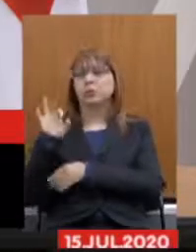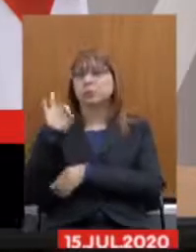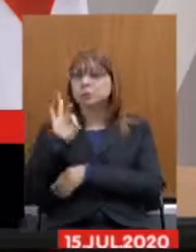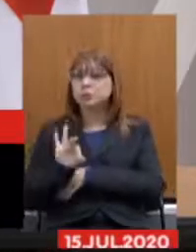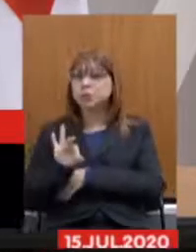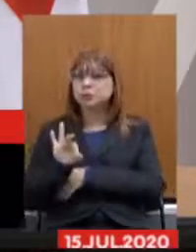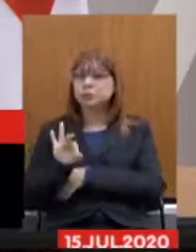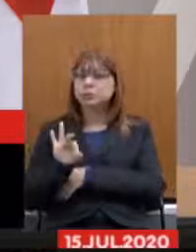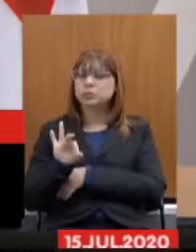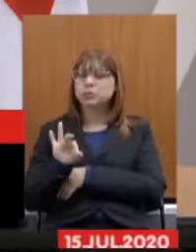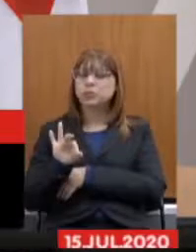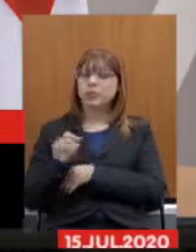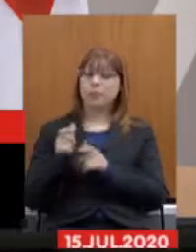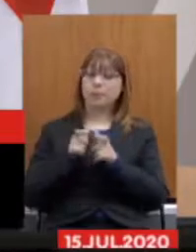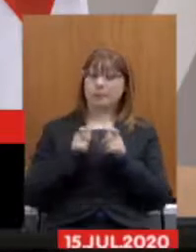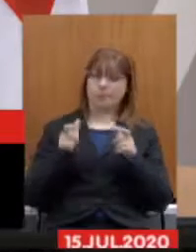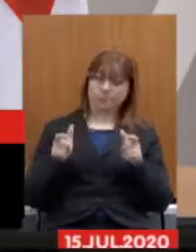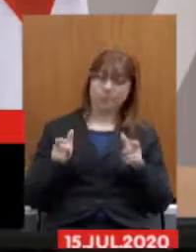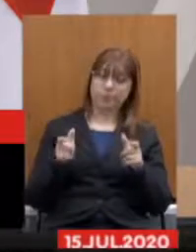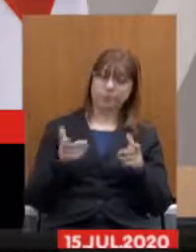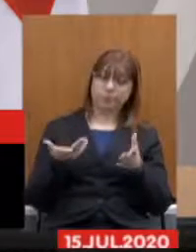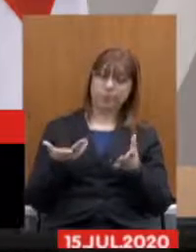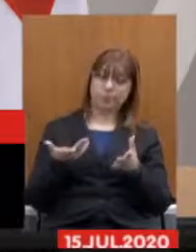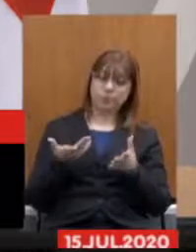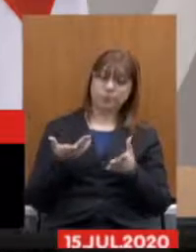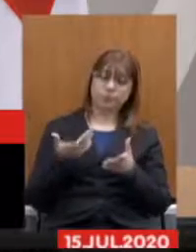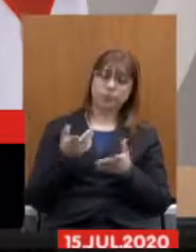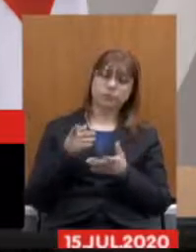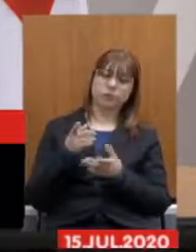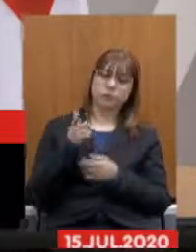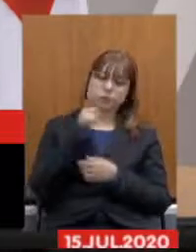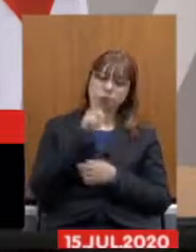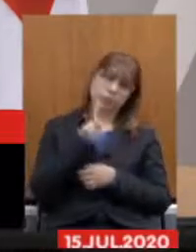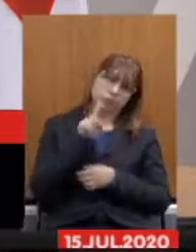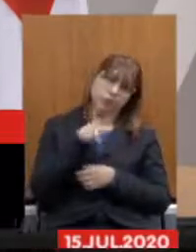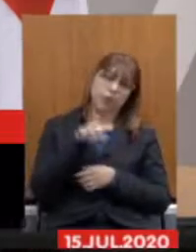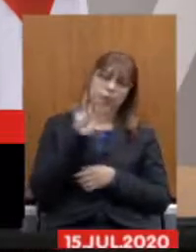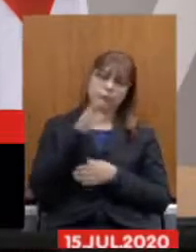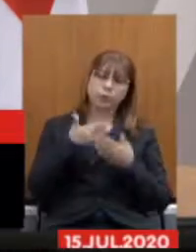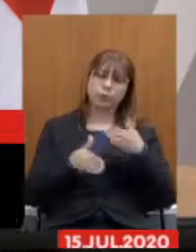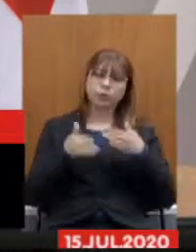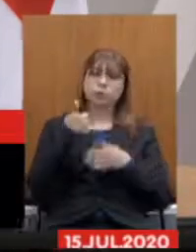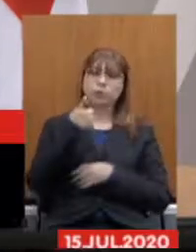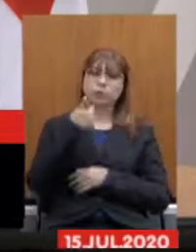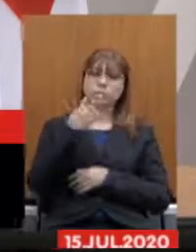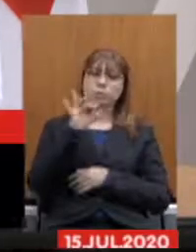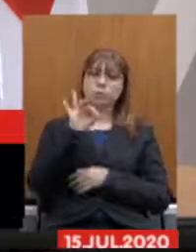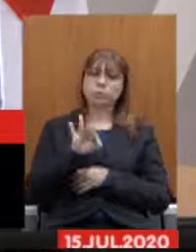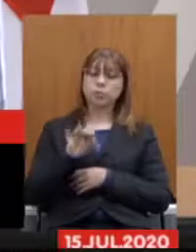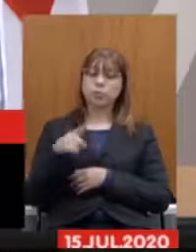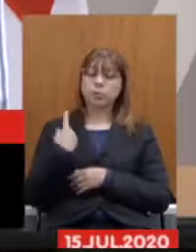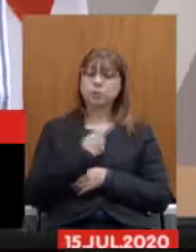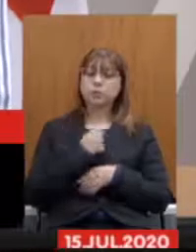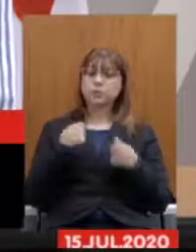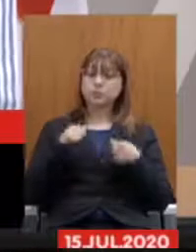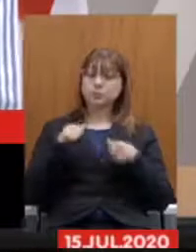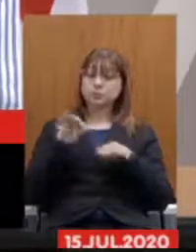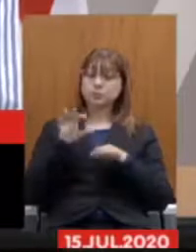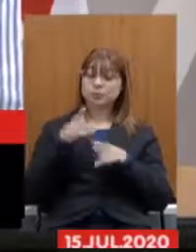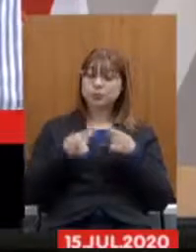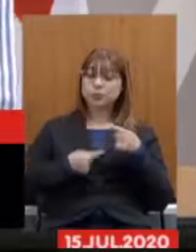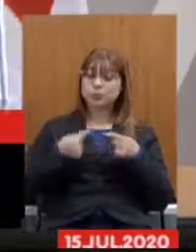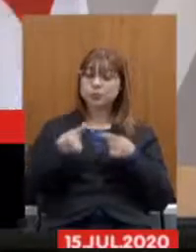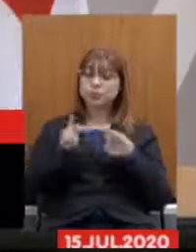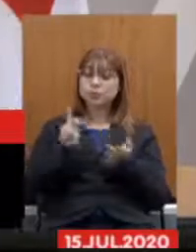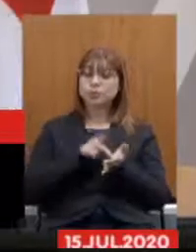grande maioria chegaria a 14% nós temos que estar discutindo as reais condições